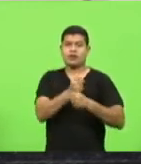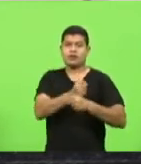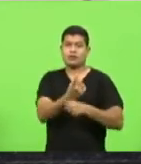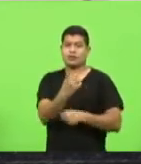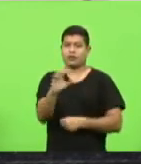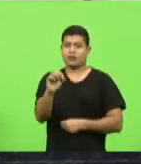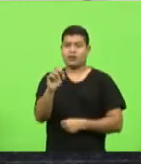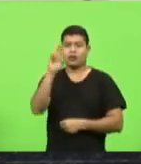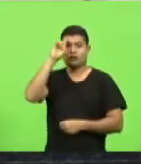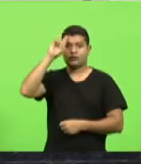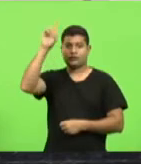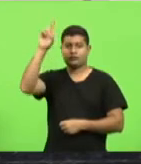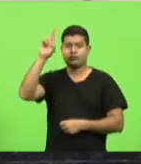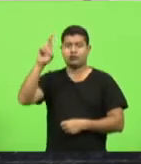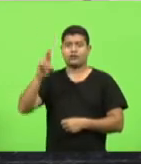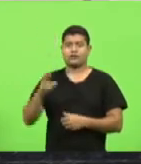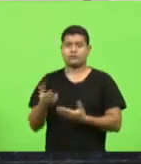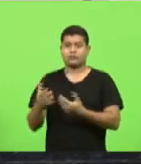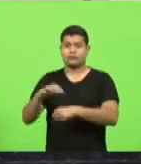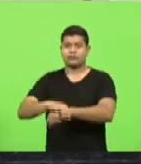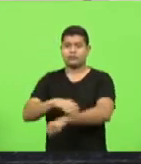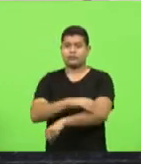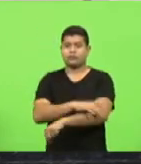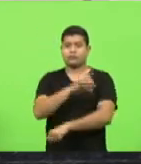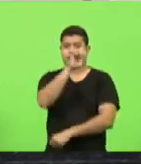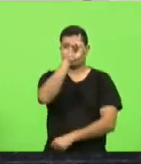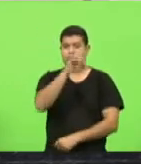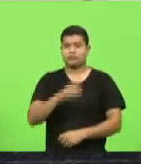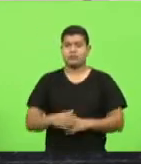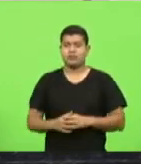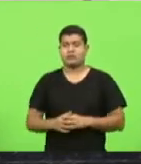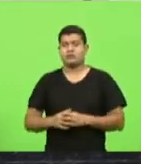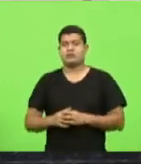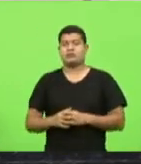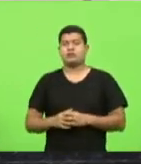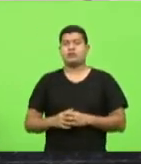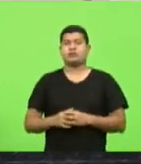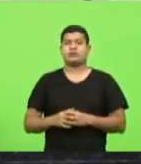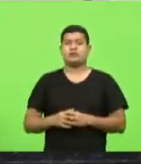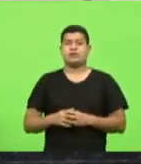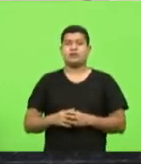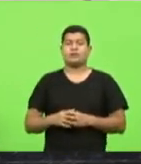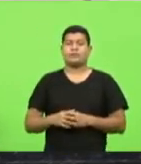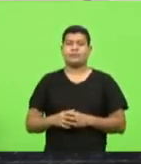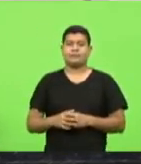evangélica Assembleia de Deus no município de Lages em votação